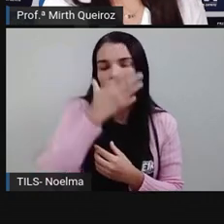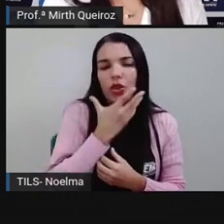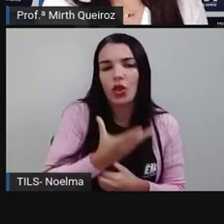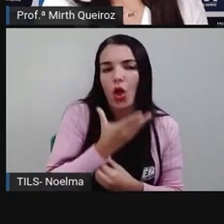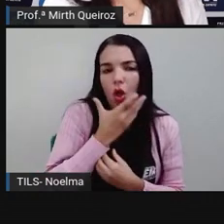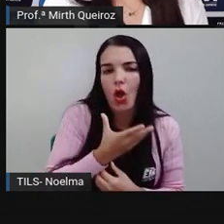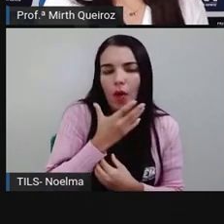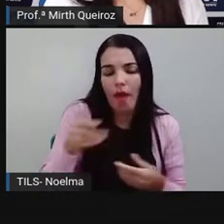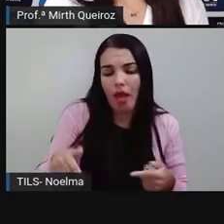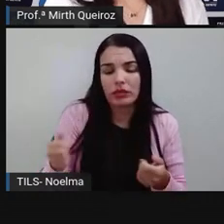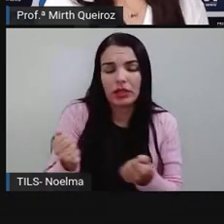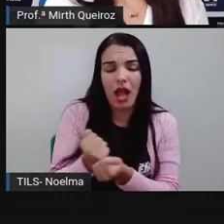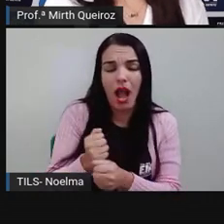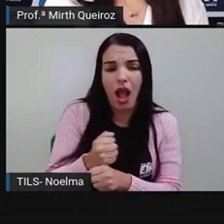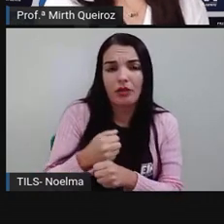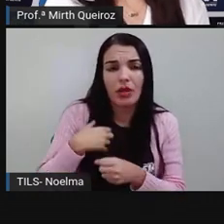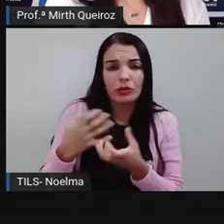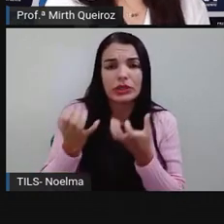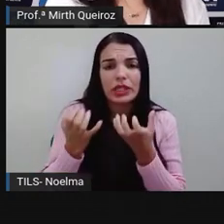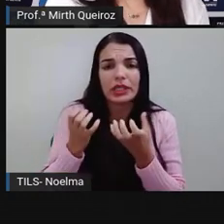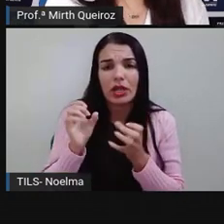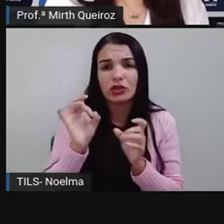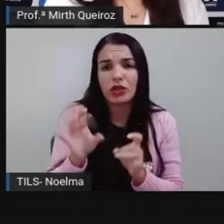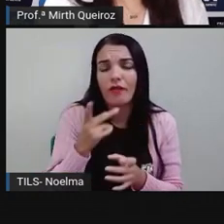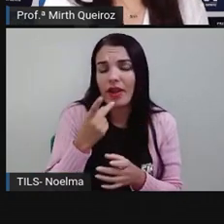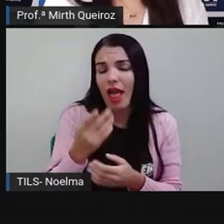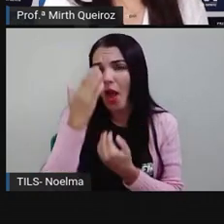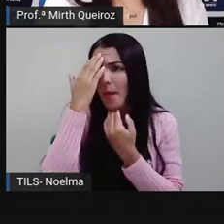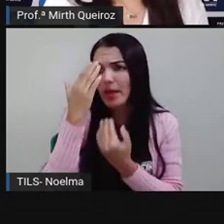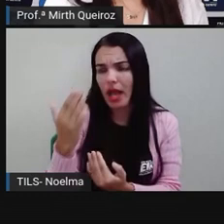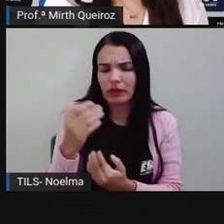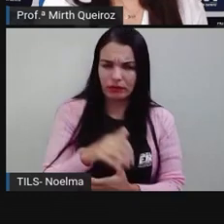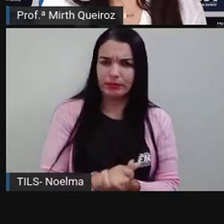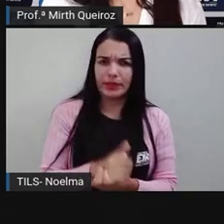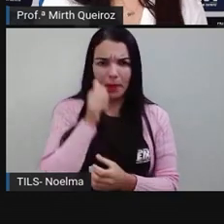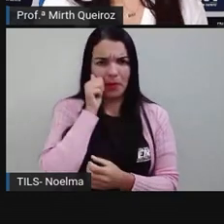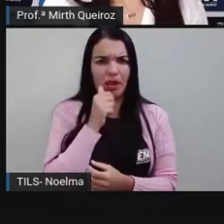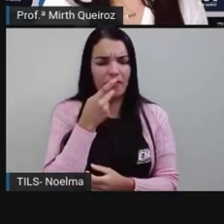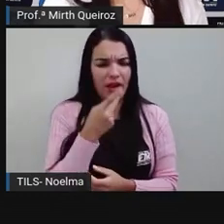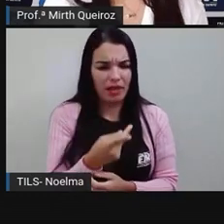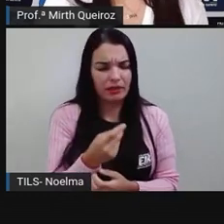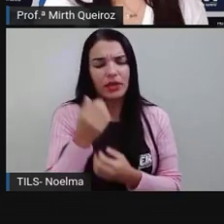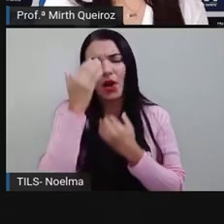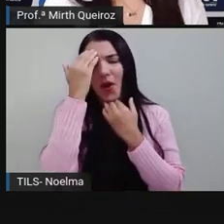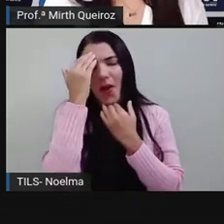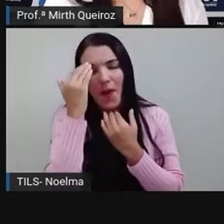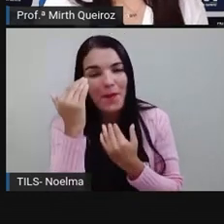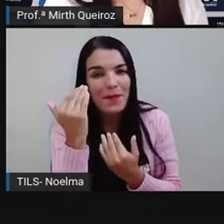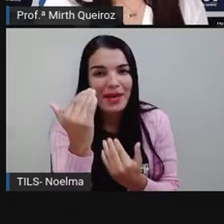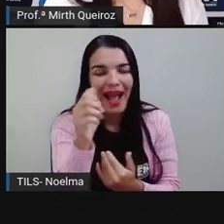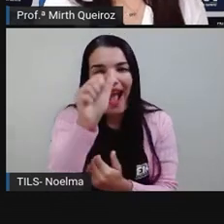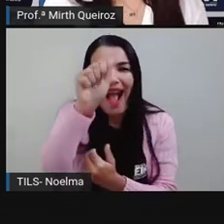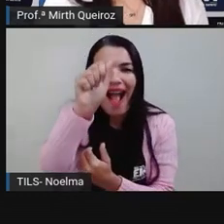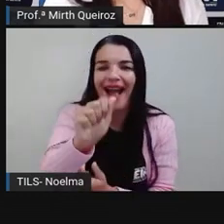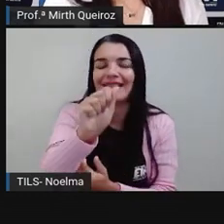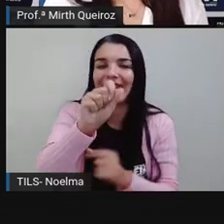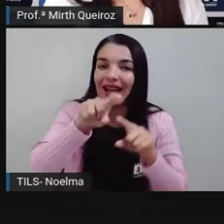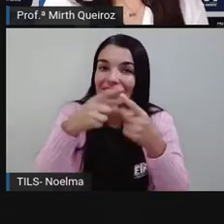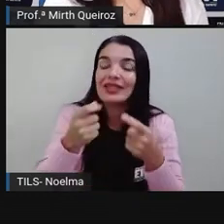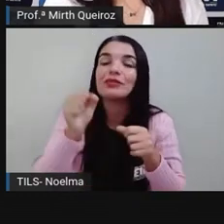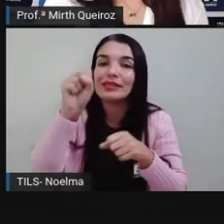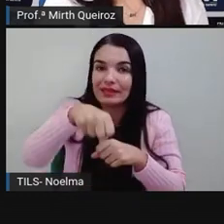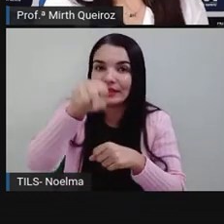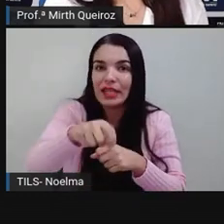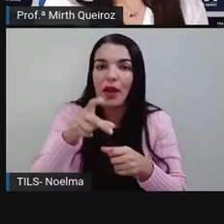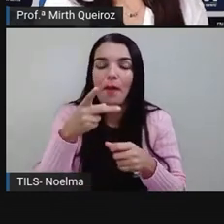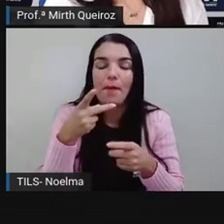só dizer obrigada. Mônica está correta? Sim, porque se trata de um ser